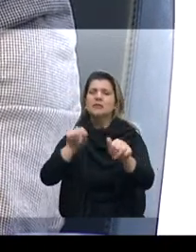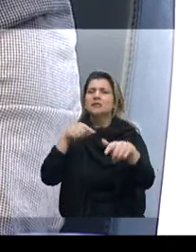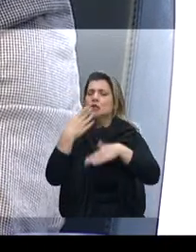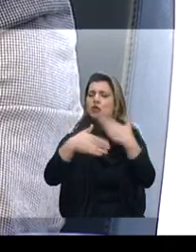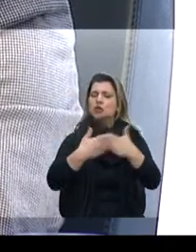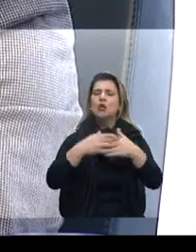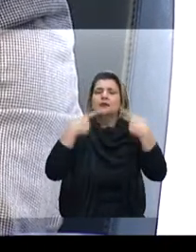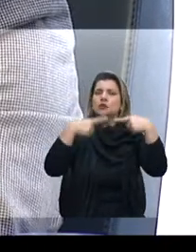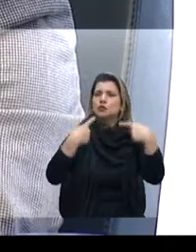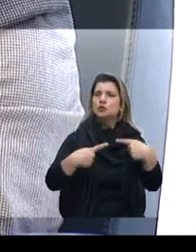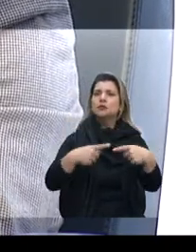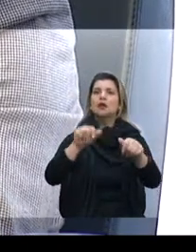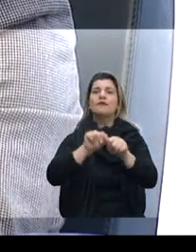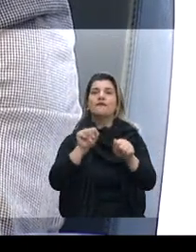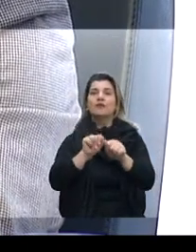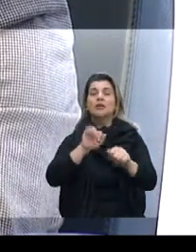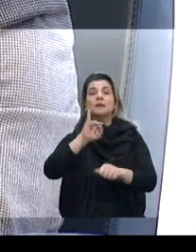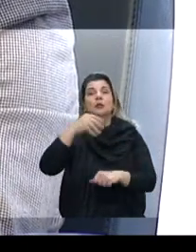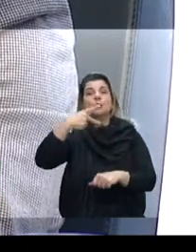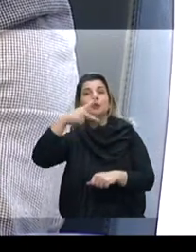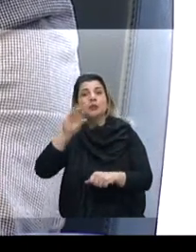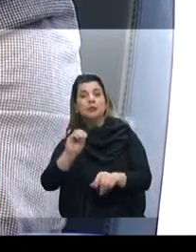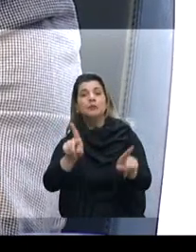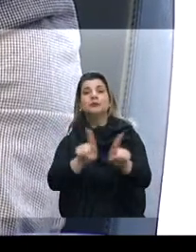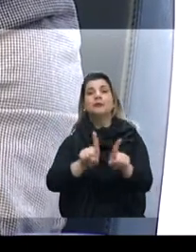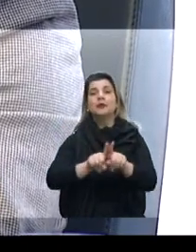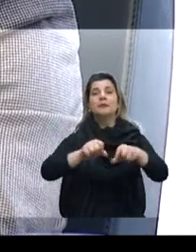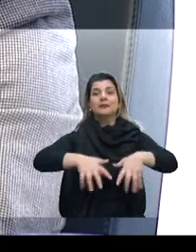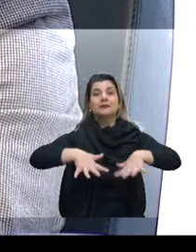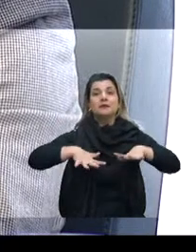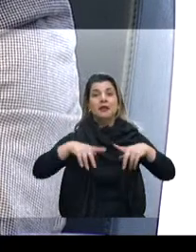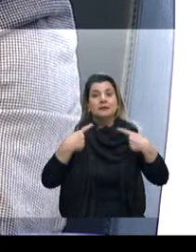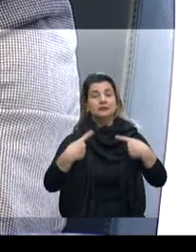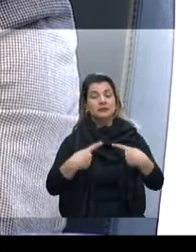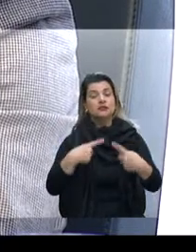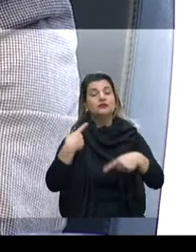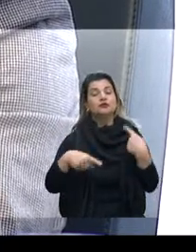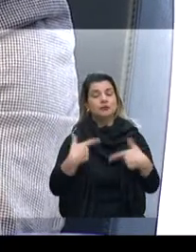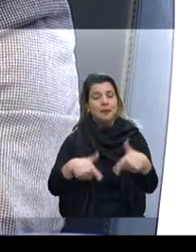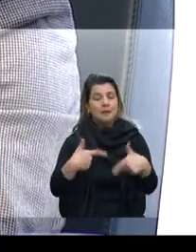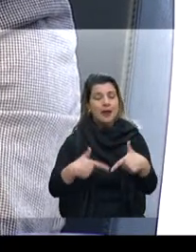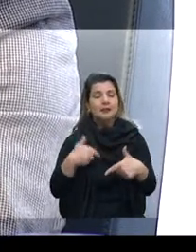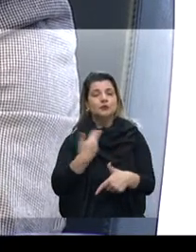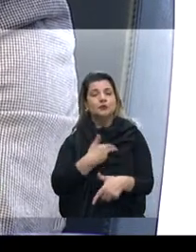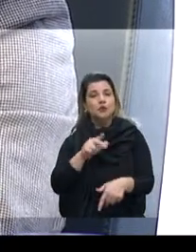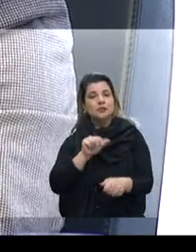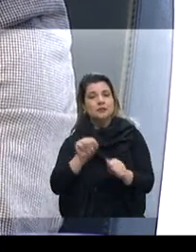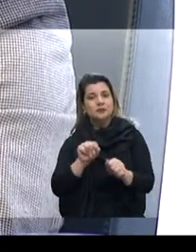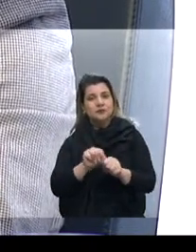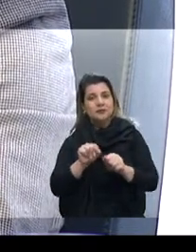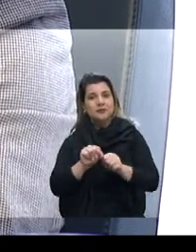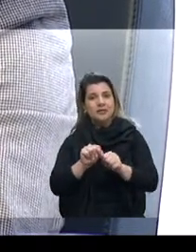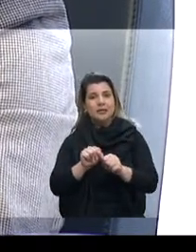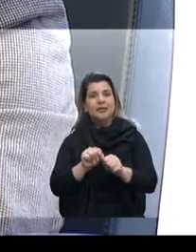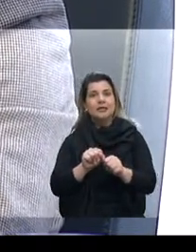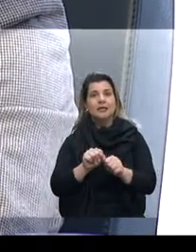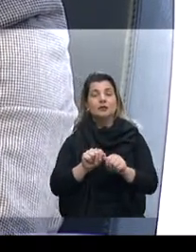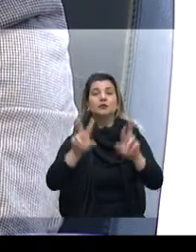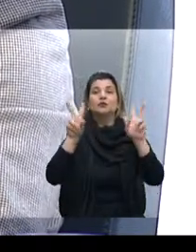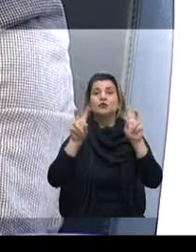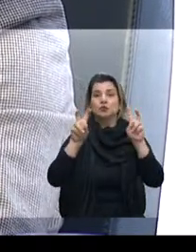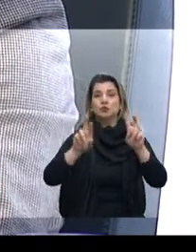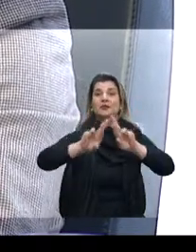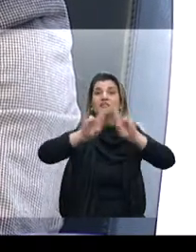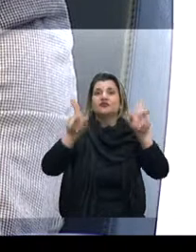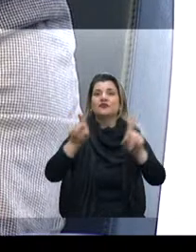feitos pelo Ipo e também pela Assembleia Legislativa nesse trabalho que nós estamos fazendo nessa edição sobre desigualdade social.